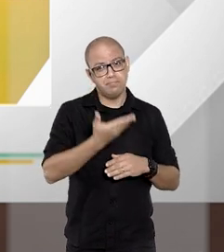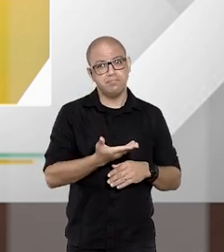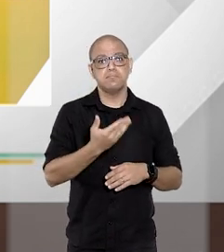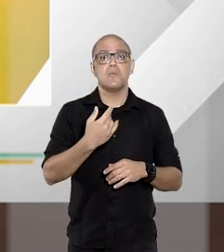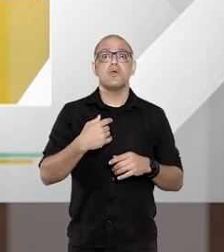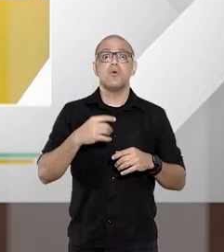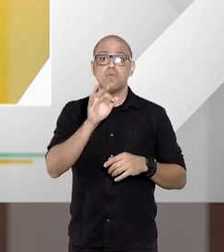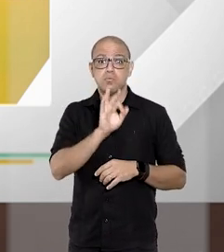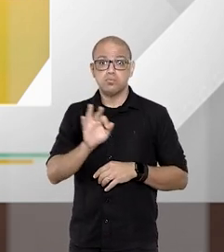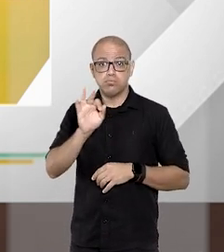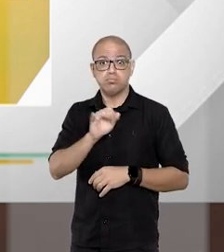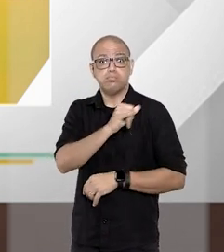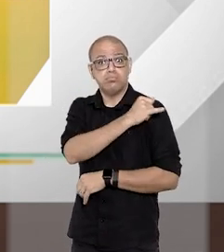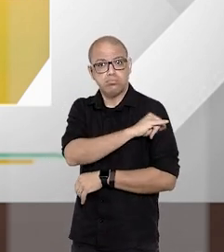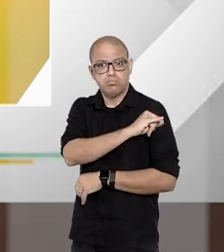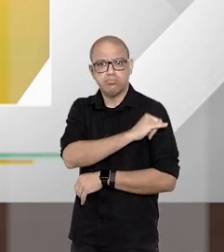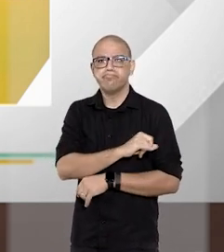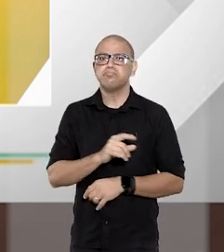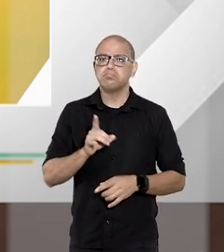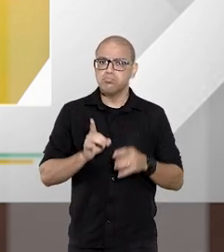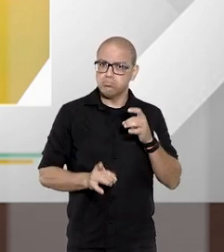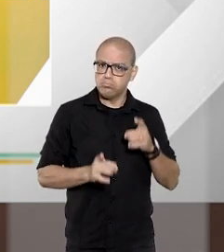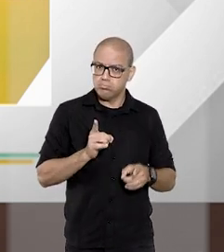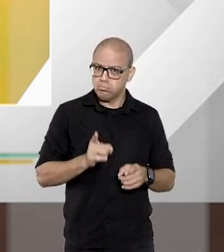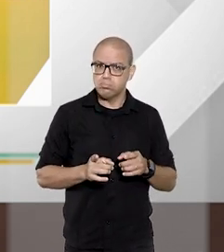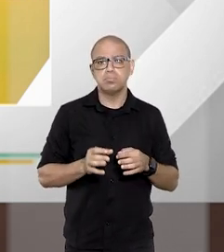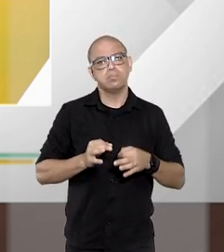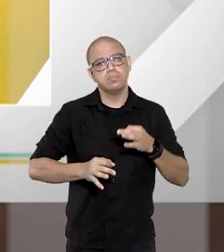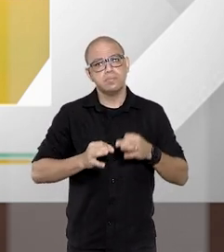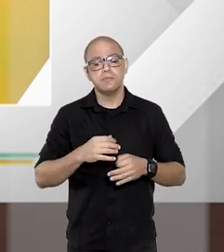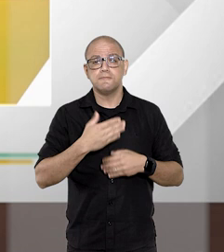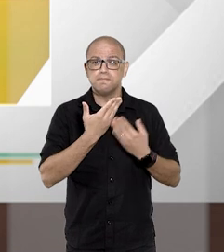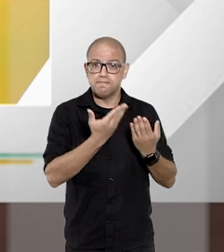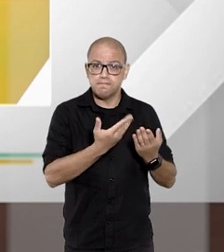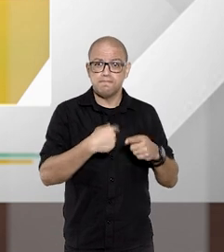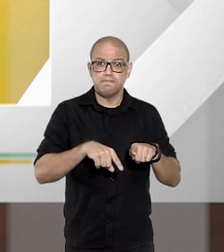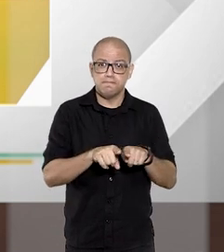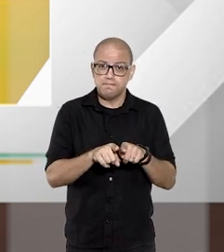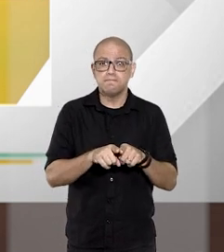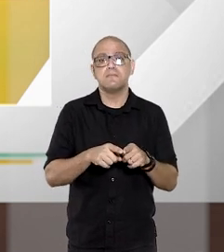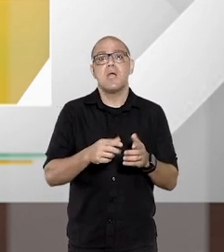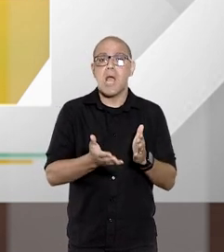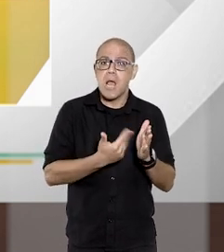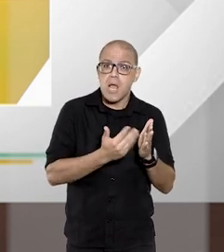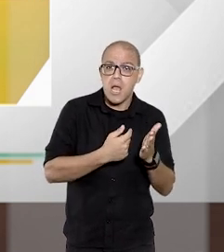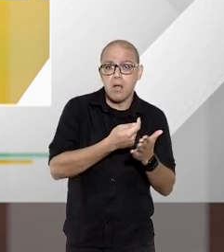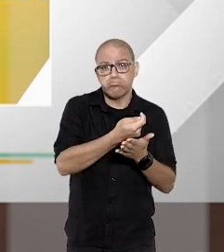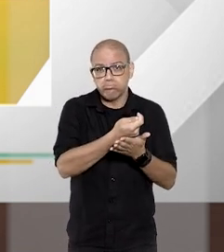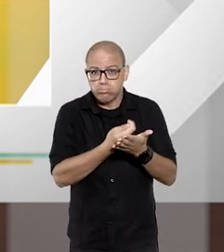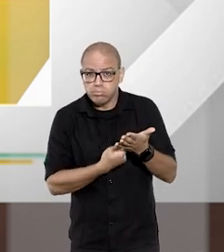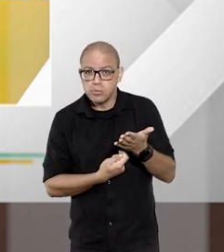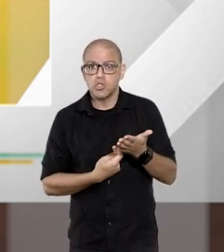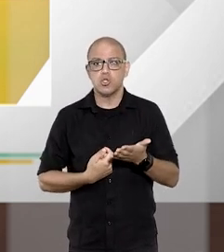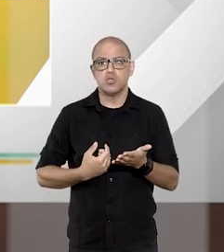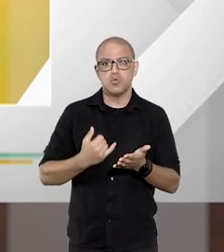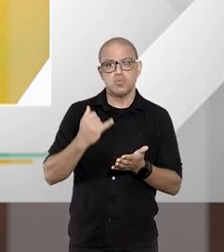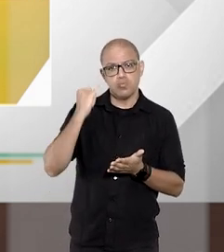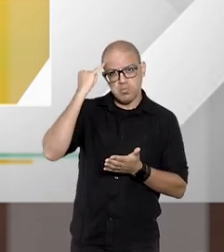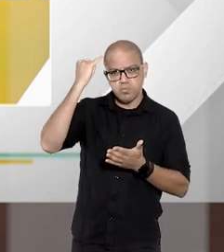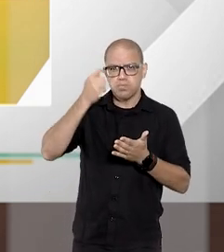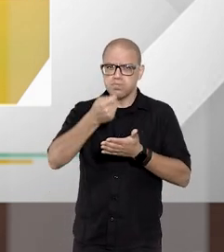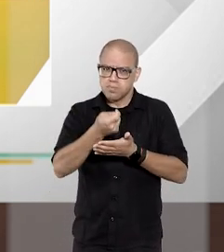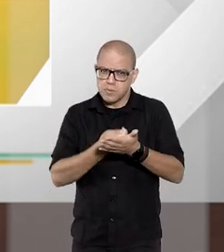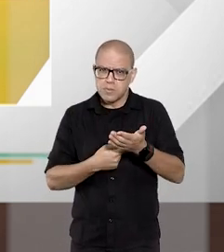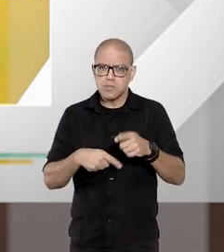Estado do Rio de Janeiro, juiz de Direito e professor universitário. Ele também é autor de livros e artigos jurídicos, juiz